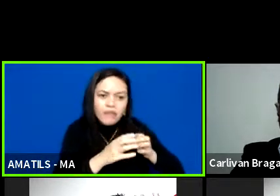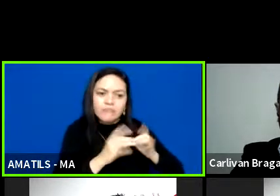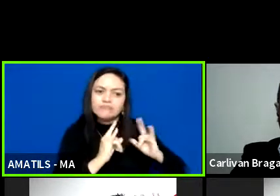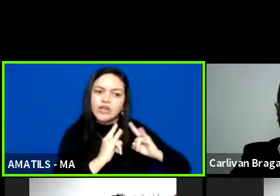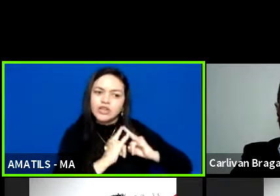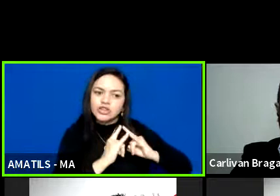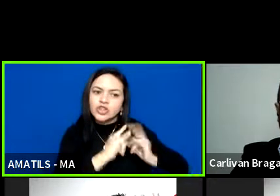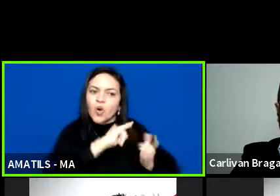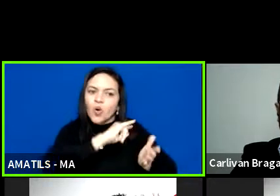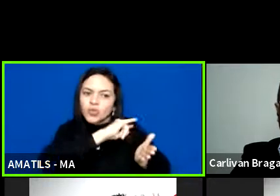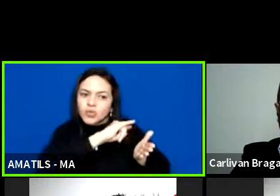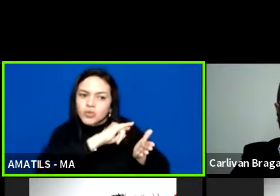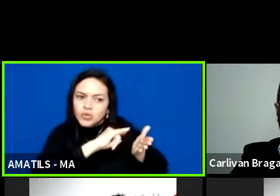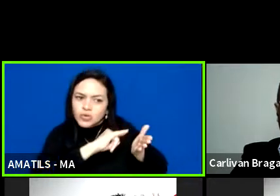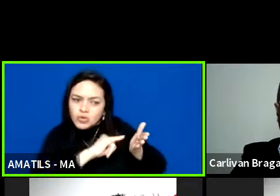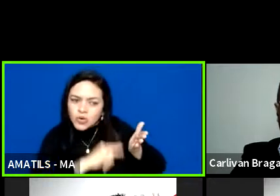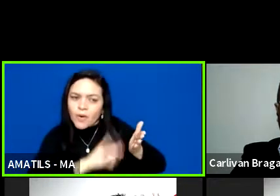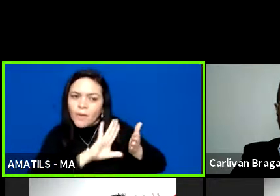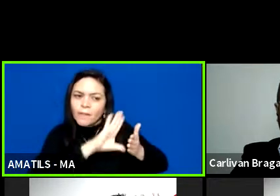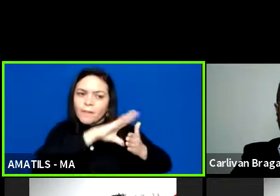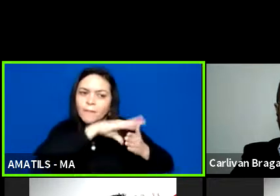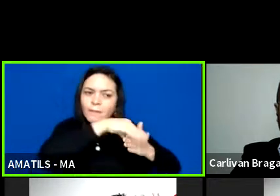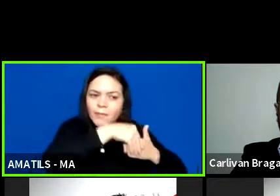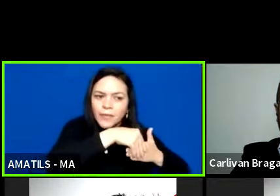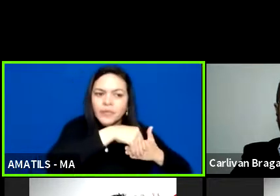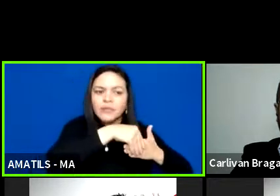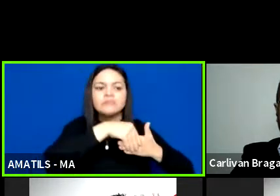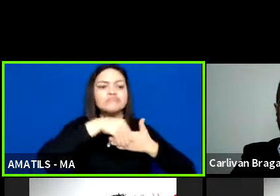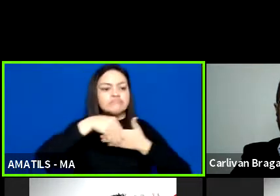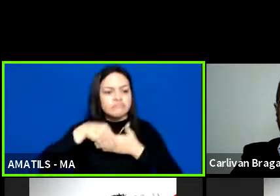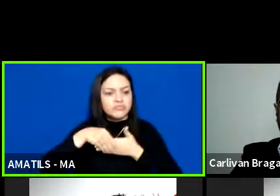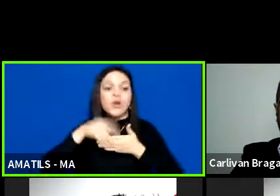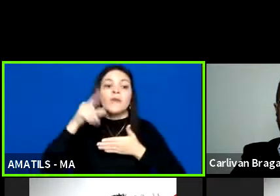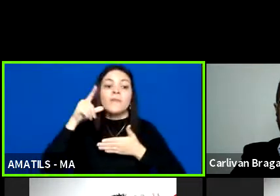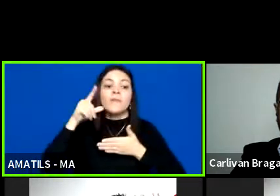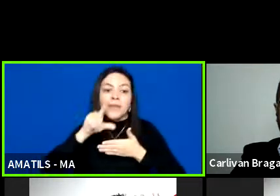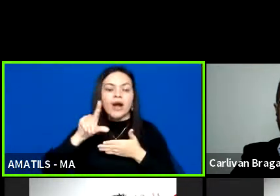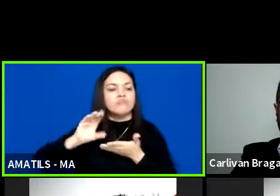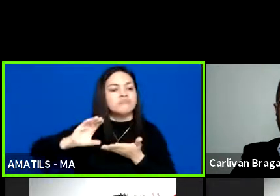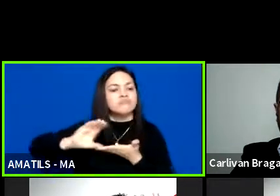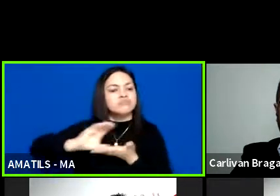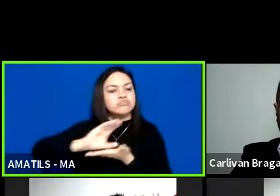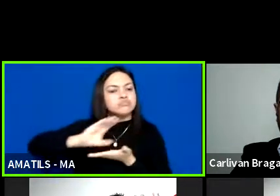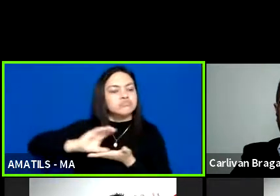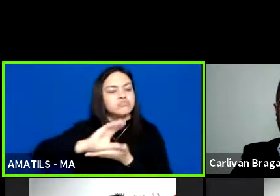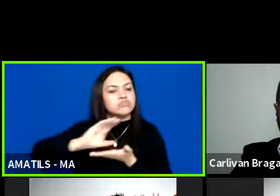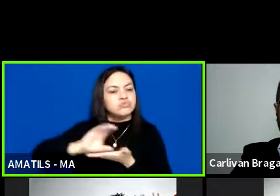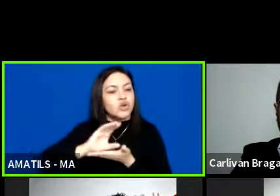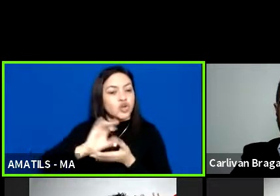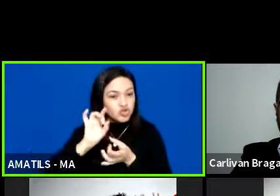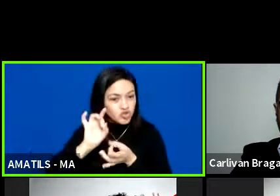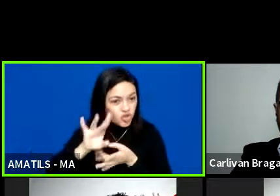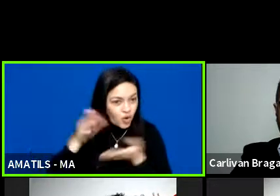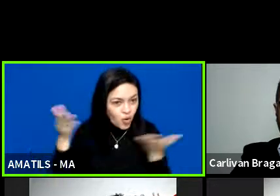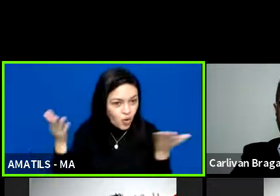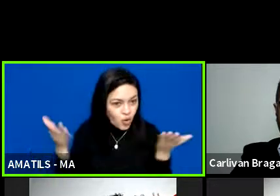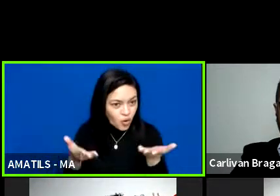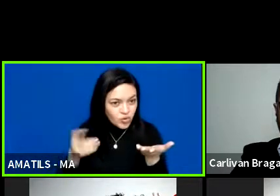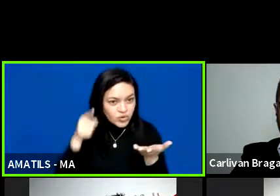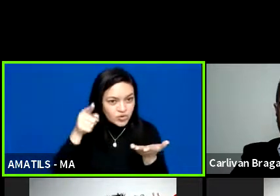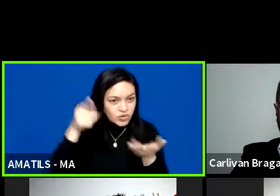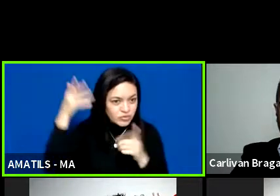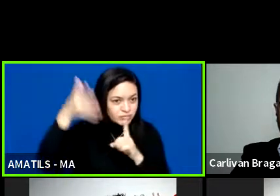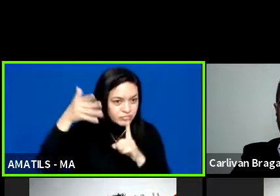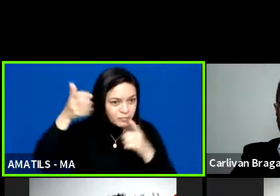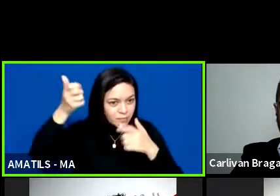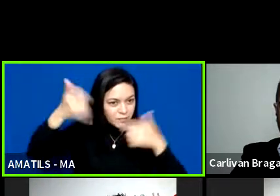possibilidades, para a aquisição desses recursos, não só esses que hoje o Marcelo vai falar, quero deixar